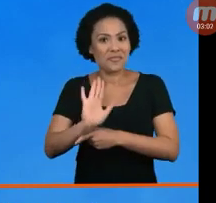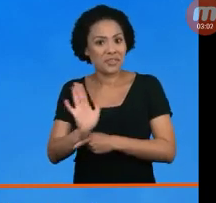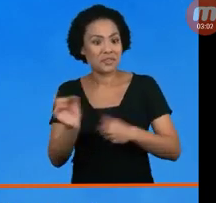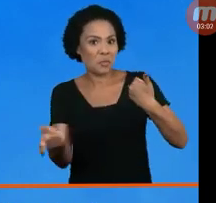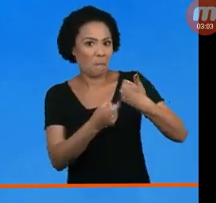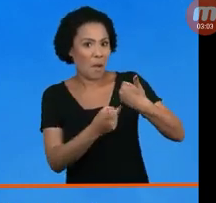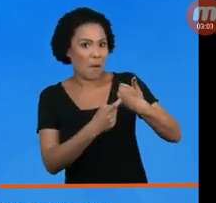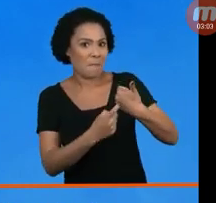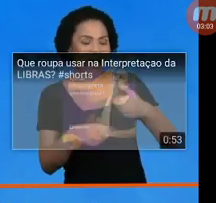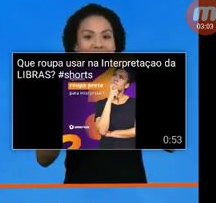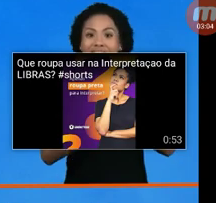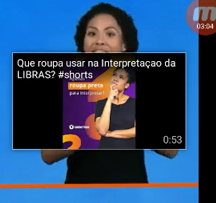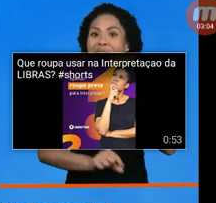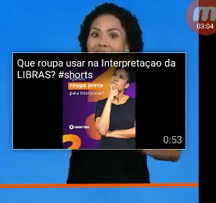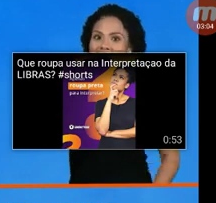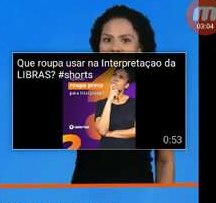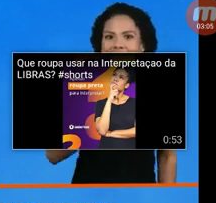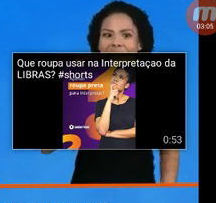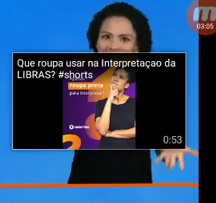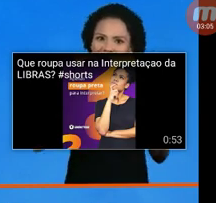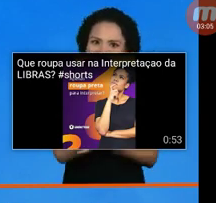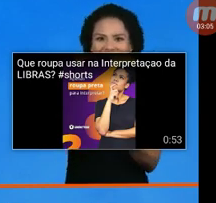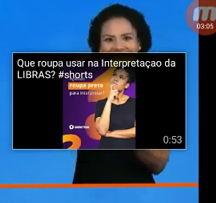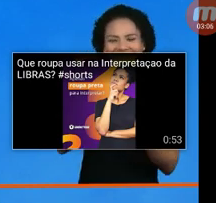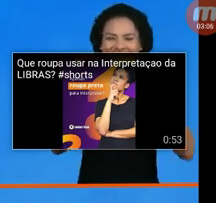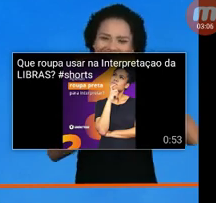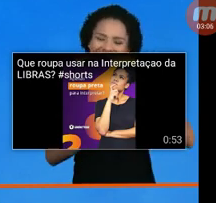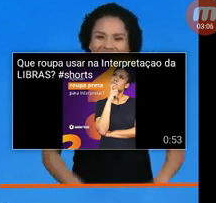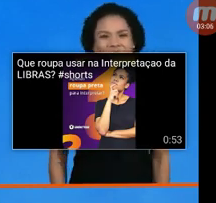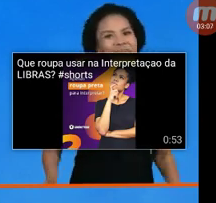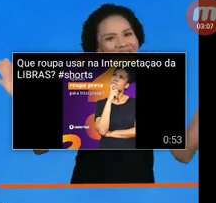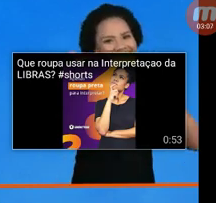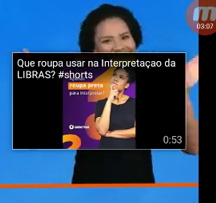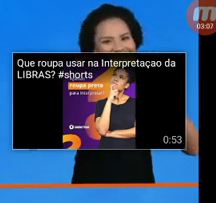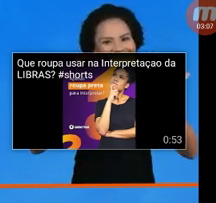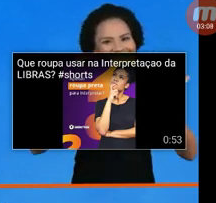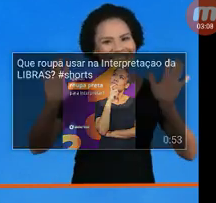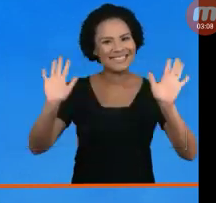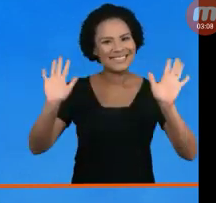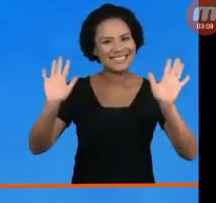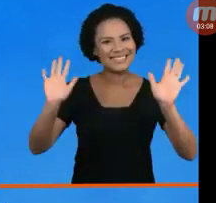embaixo e aproveite para se inscrever no canal da Oníntese aqui no YouTube. Até o próximo vídeo.